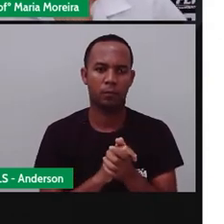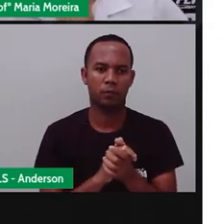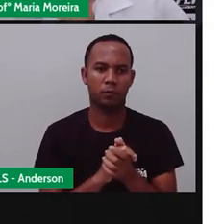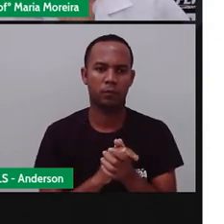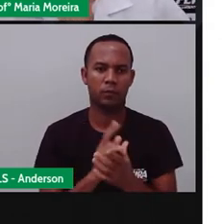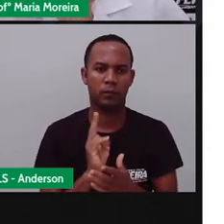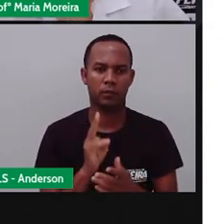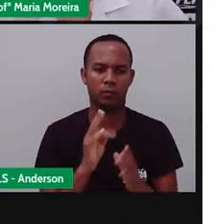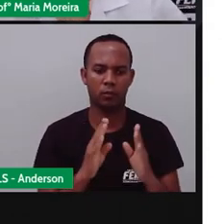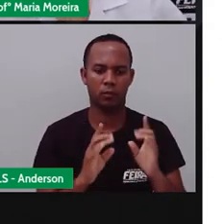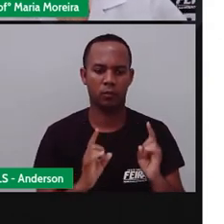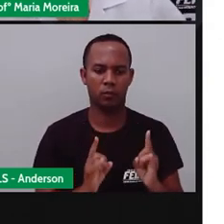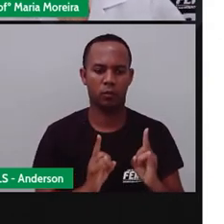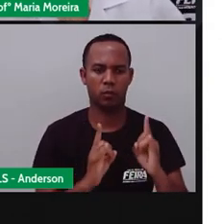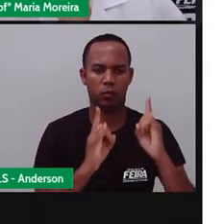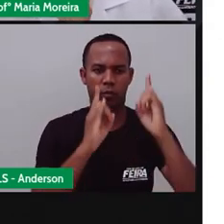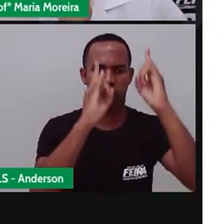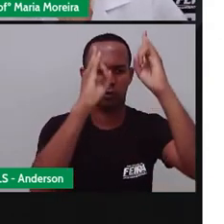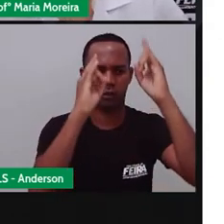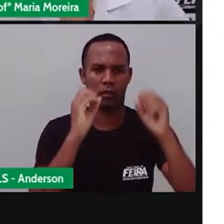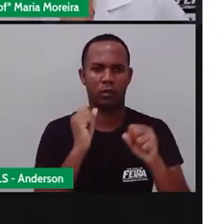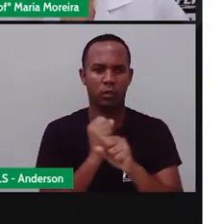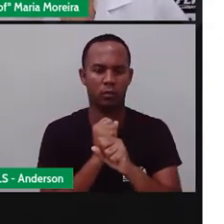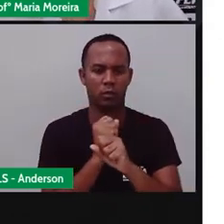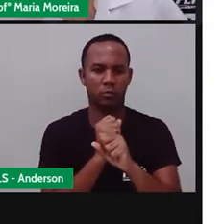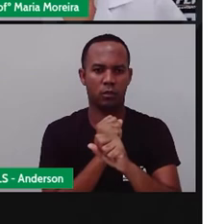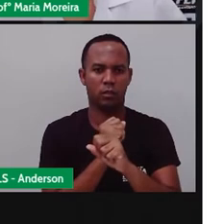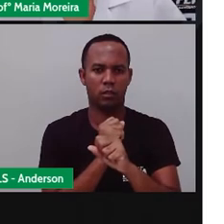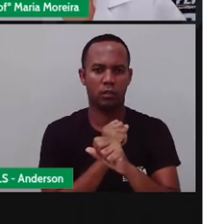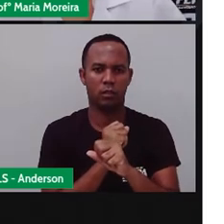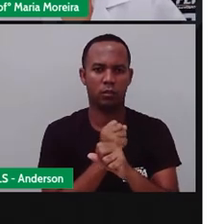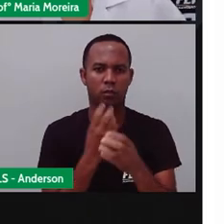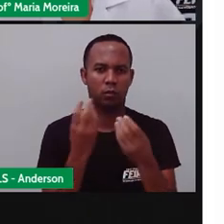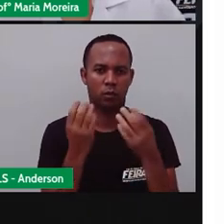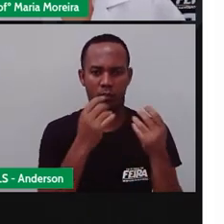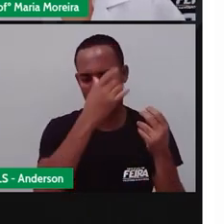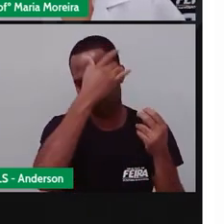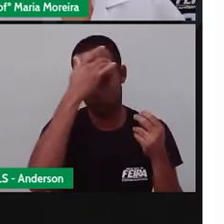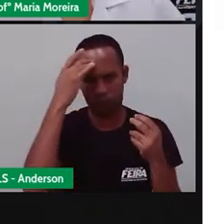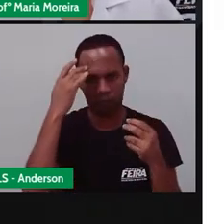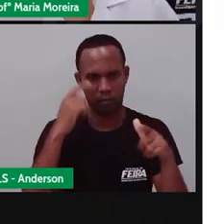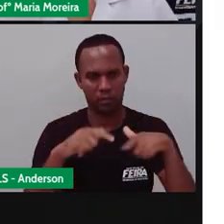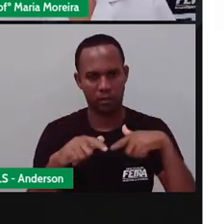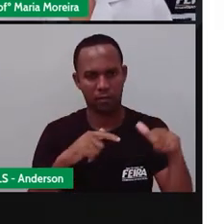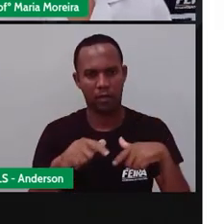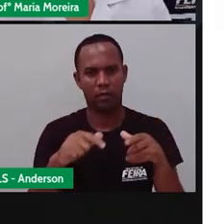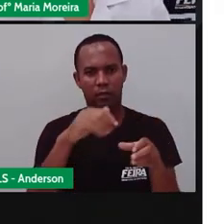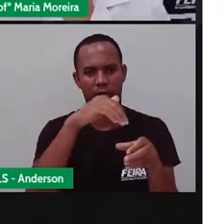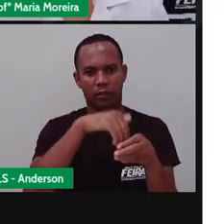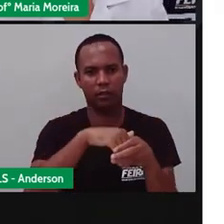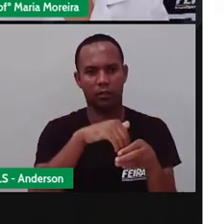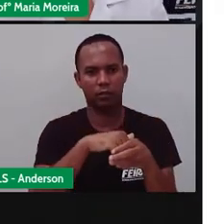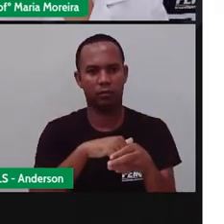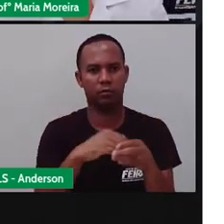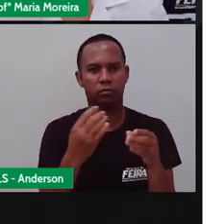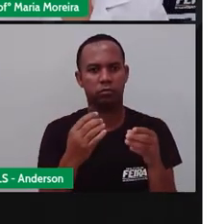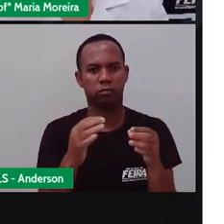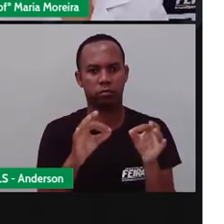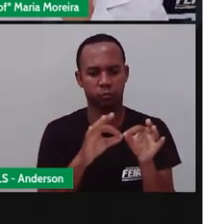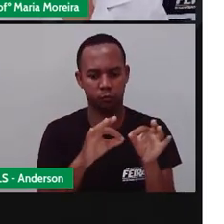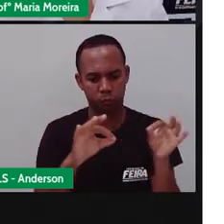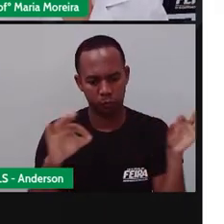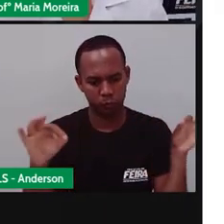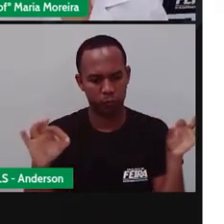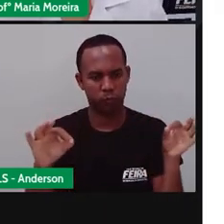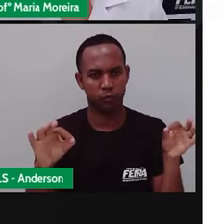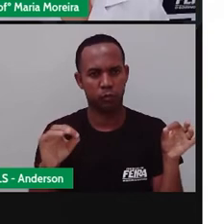Subindo. Os edifícios são construções que envolvem diversos profissionais para a sua construção. um arquiteto, engenheiro